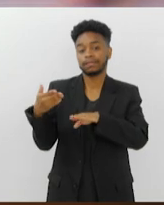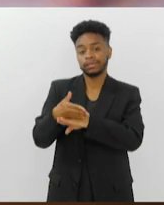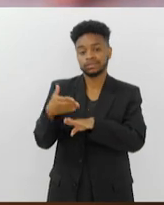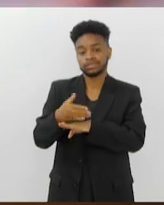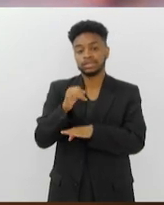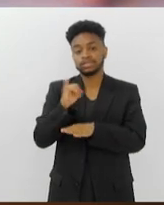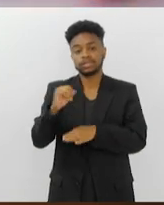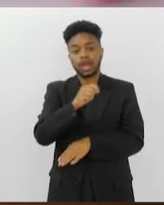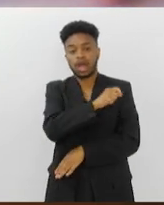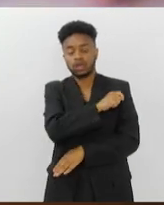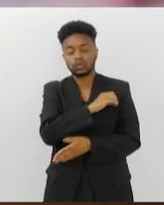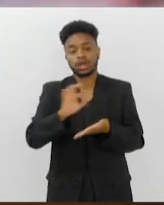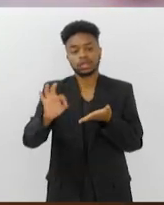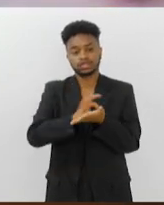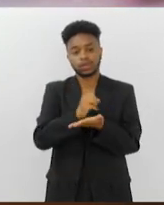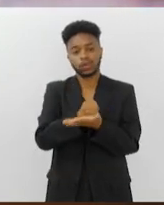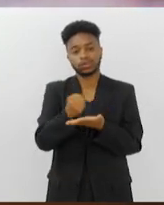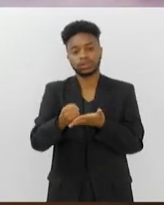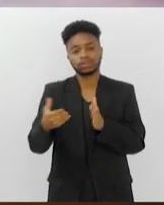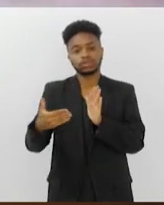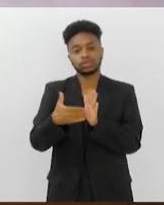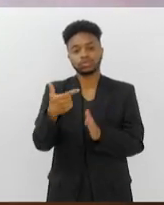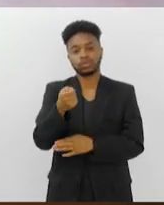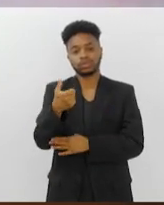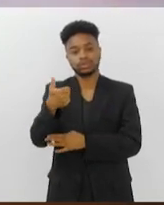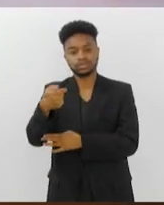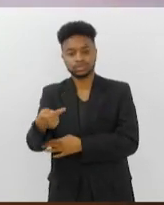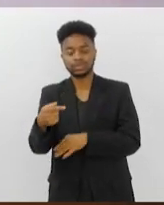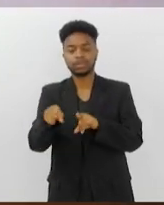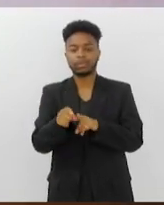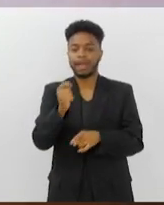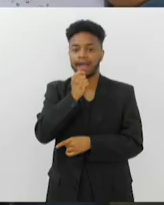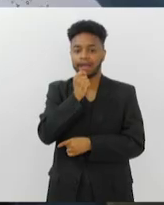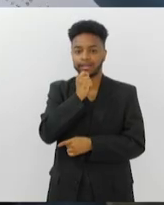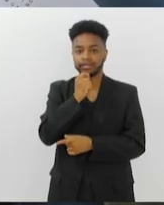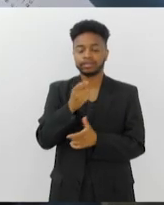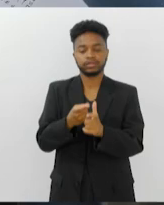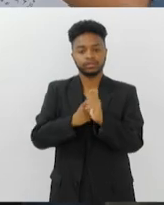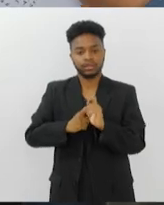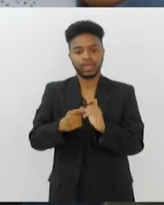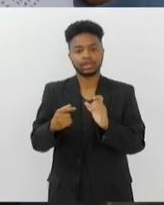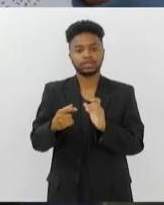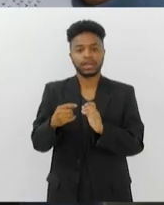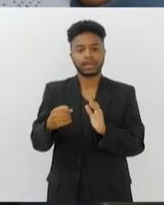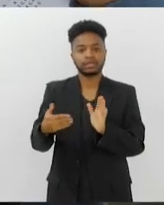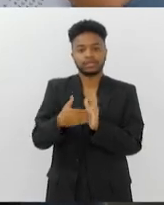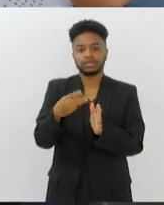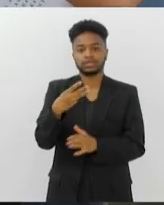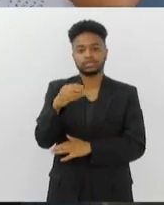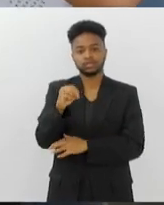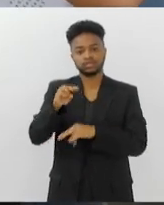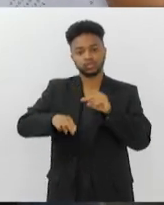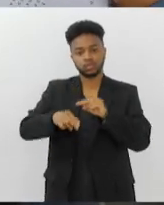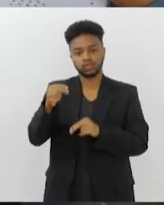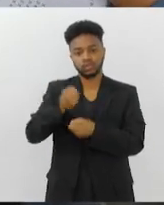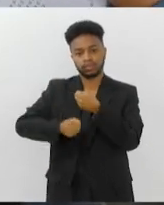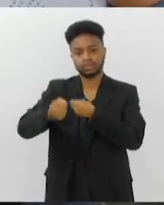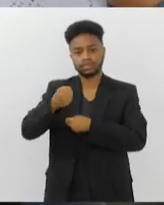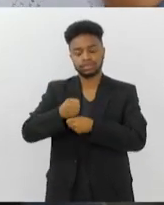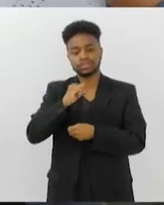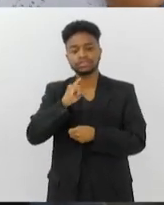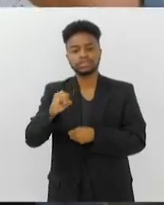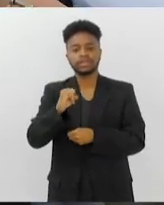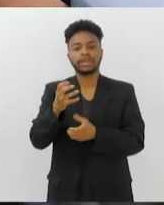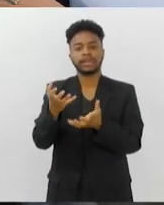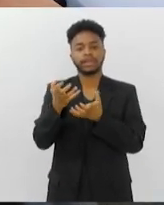contrato de financiamento até 2017 e que ainda estavam com débitos em 30 de junho do ano passado. Para ter acesso aos benefícios do